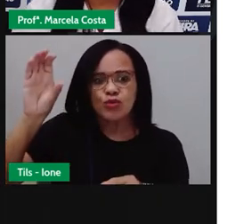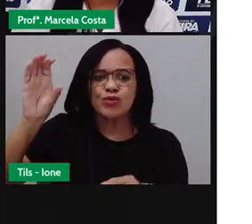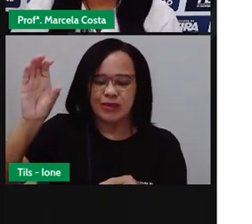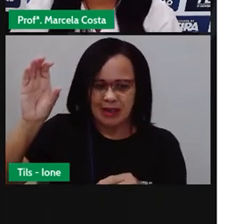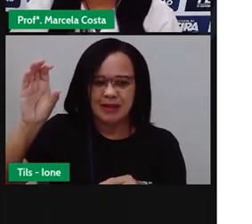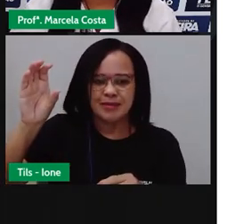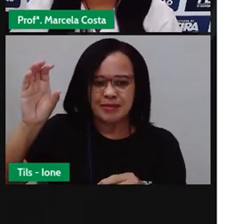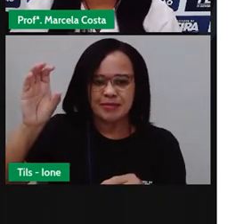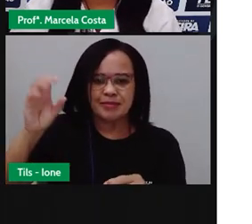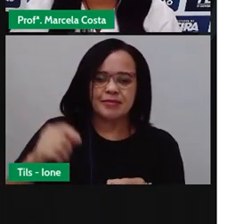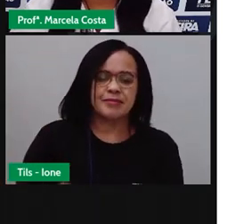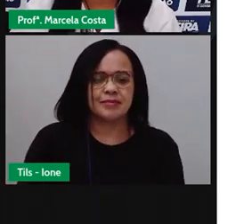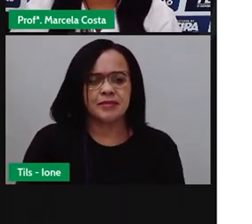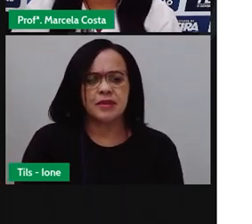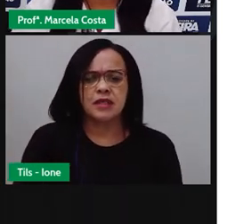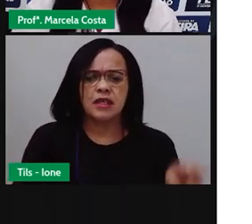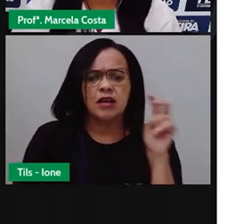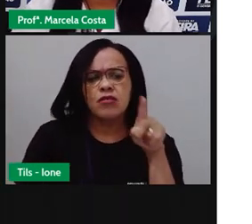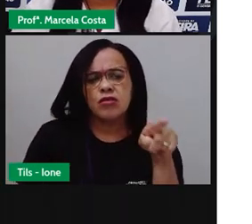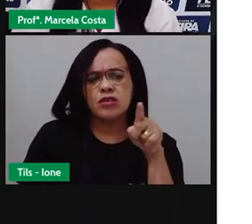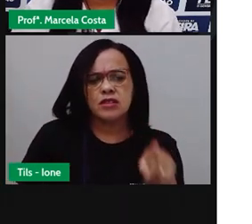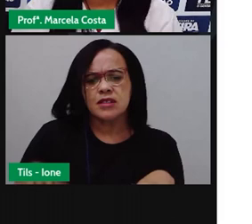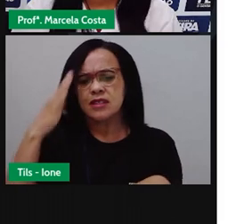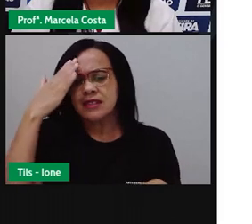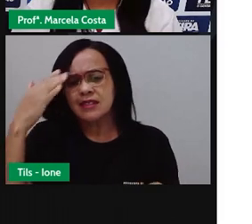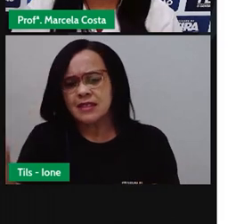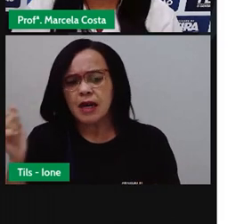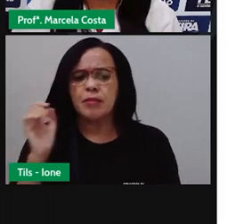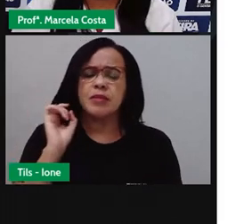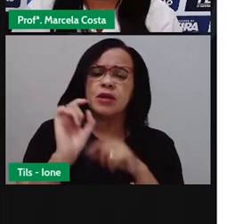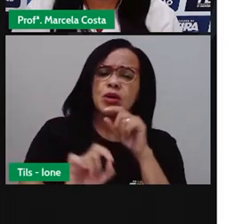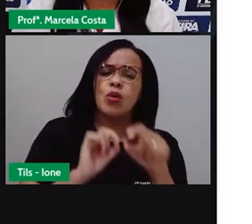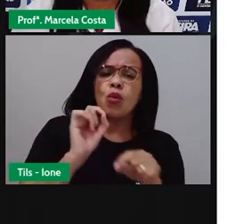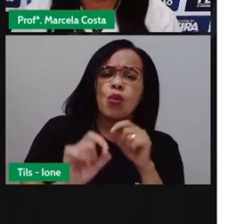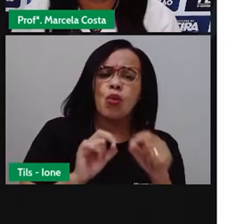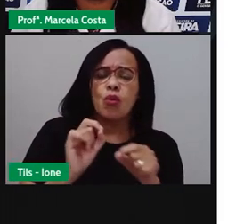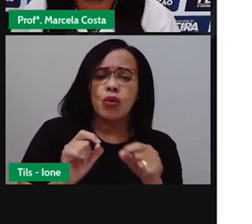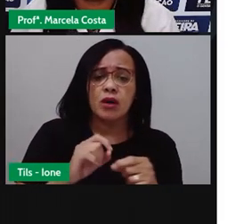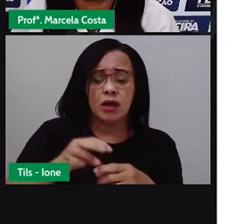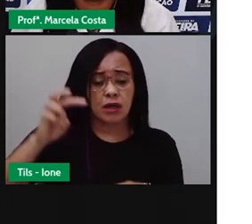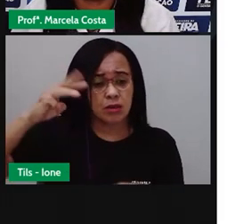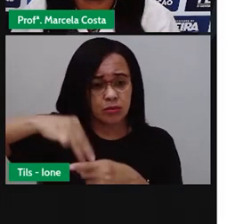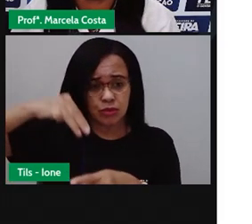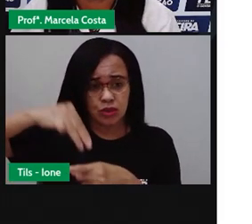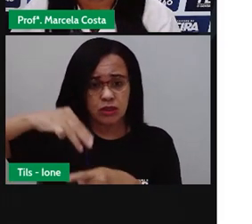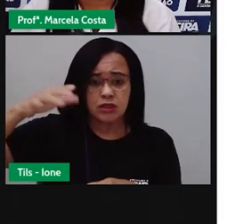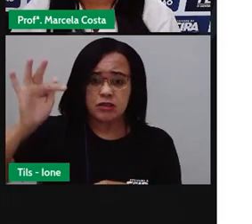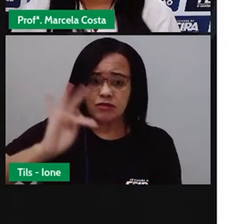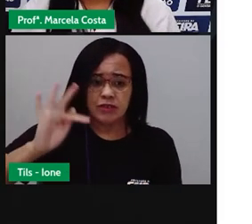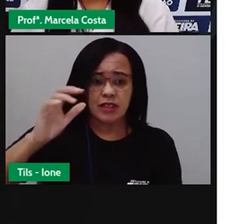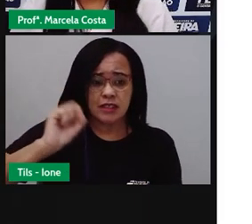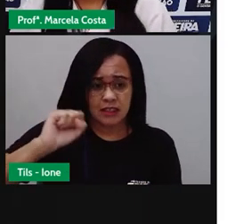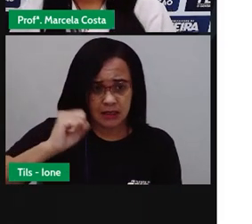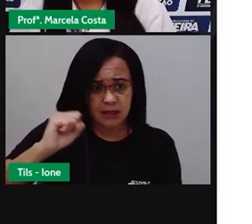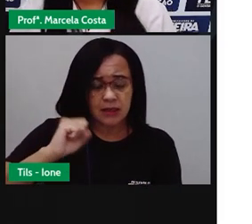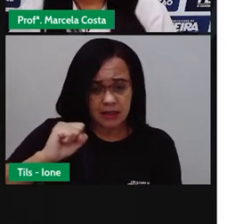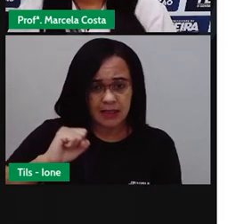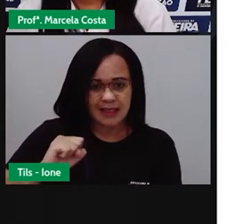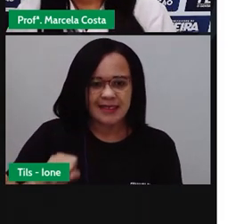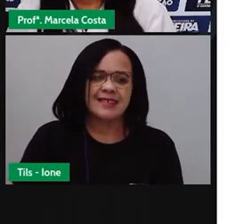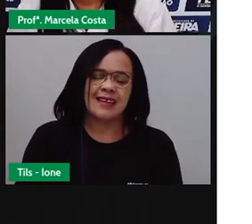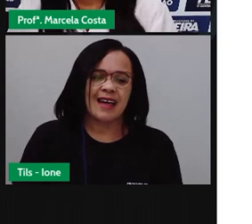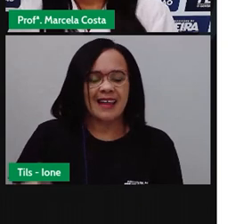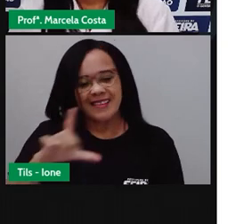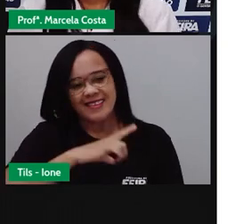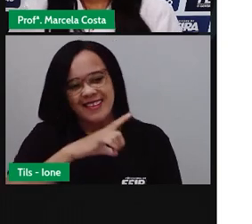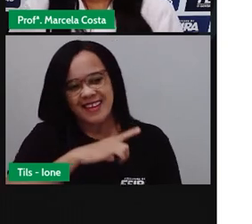Você sabia, crianças, que o nosso município, Feira de Santana, ele foi apelidado